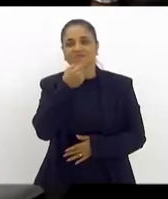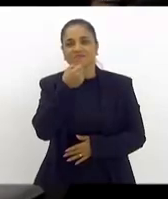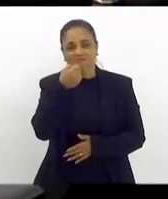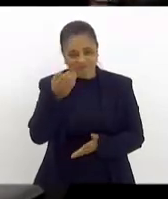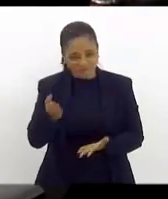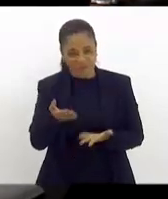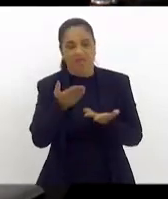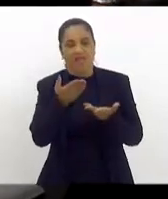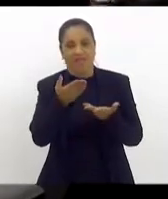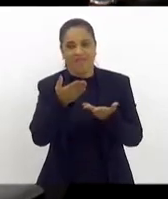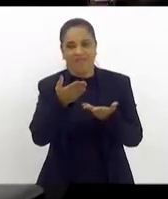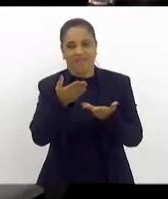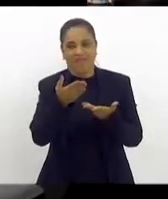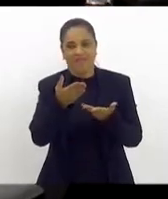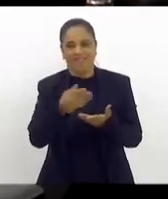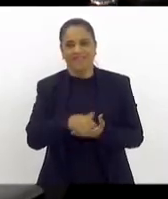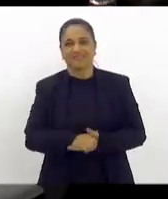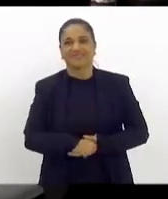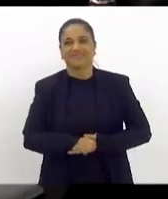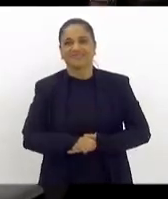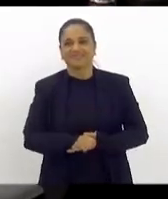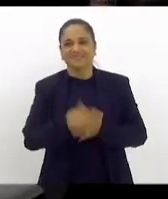Vai, vai que é tua, Jonatas.